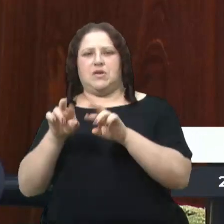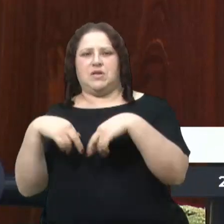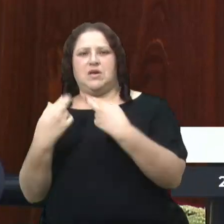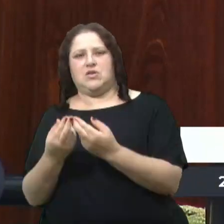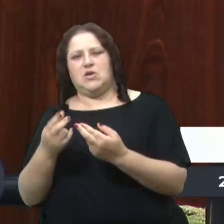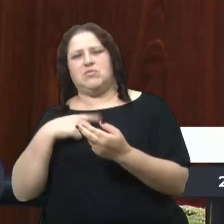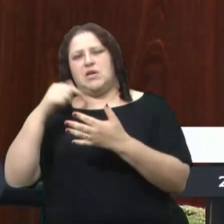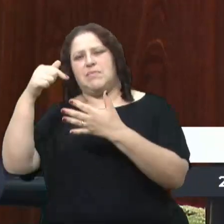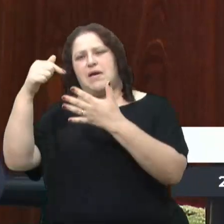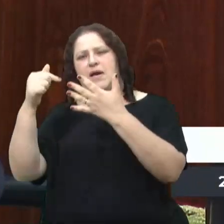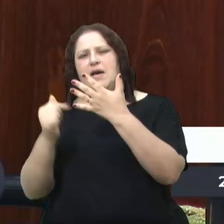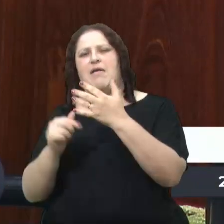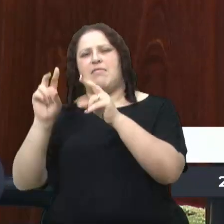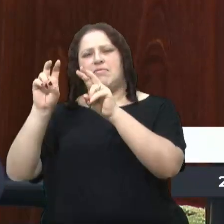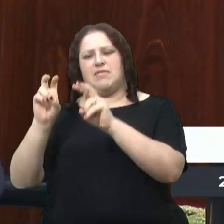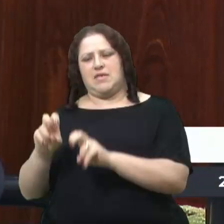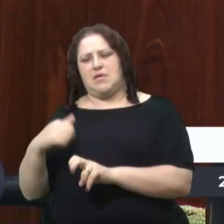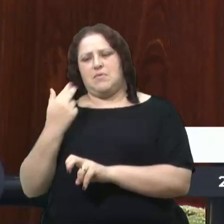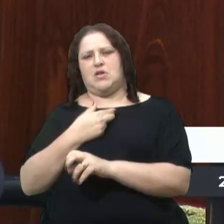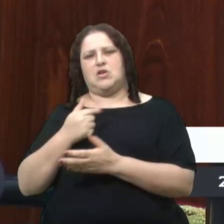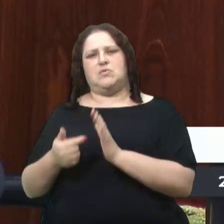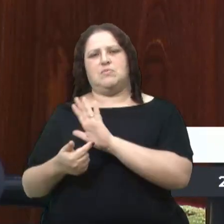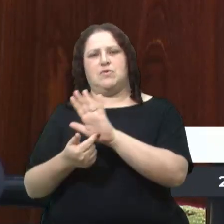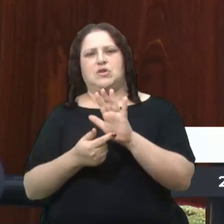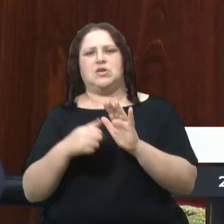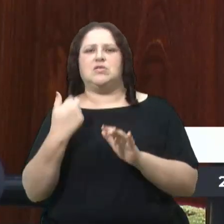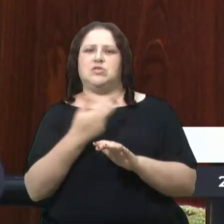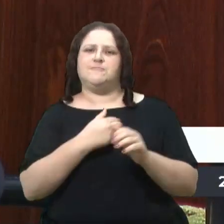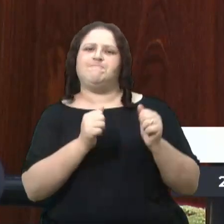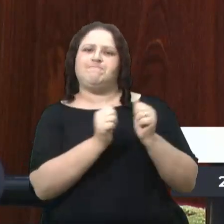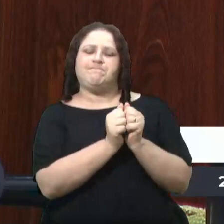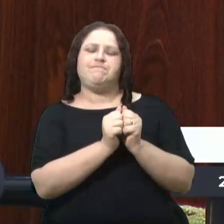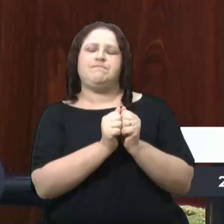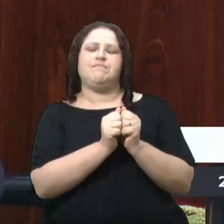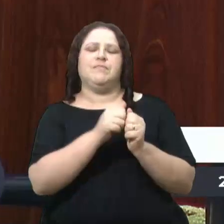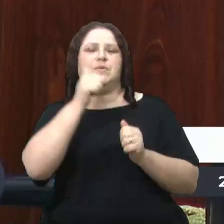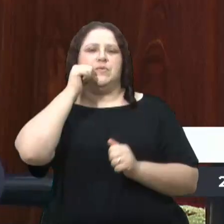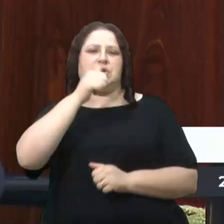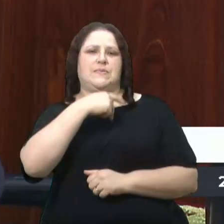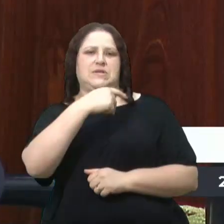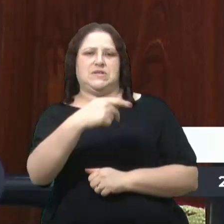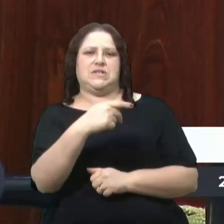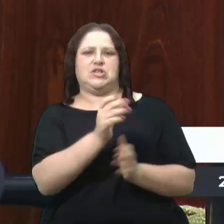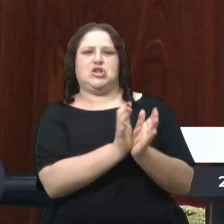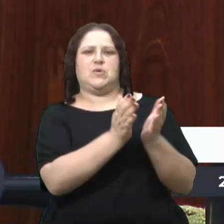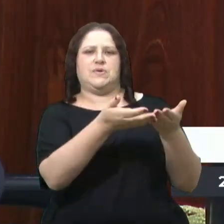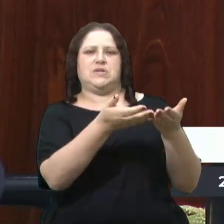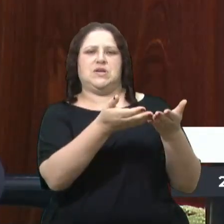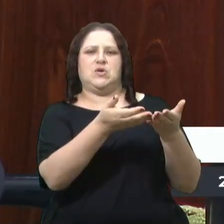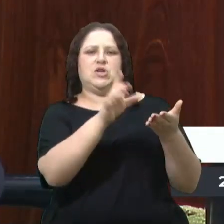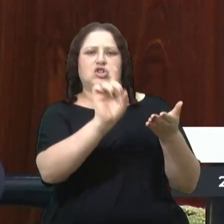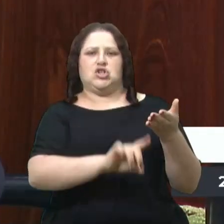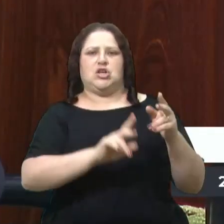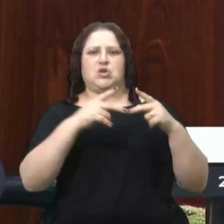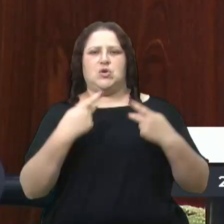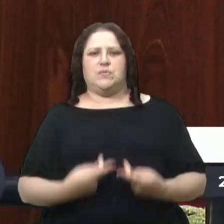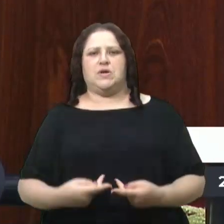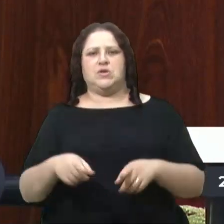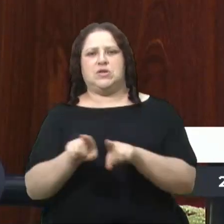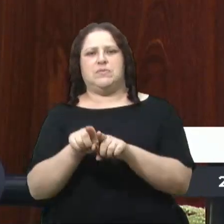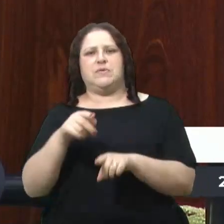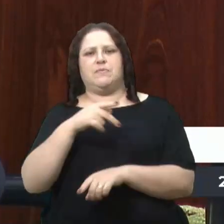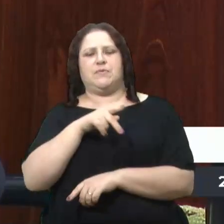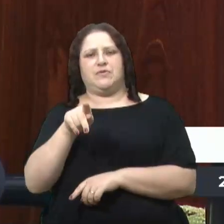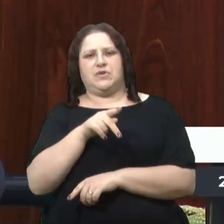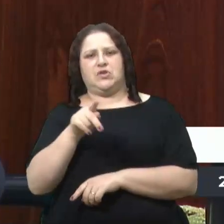apresentar. Vamos juntos, vereadora Rosa e nossa presidente da Comissão, presidente da Comissão dos Direitos Humanos, colega professora e de bancada,